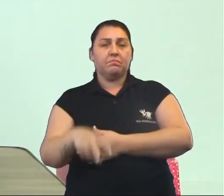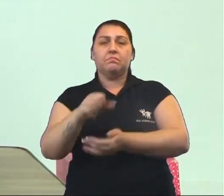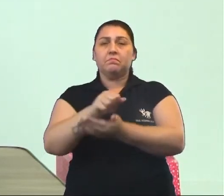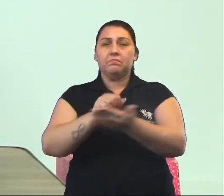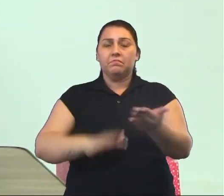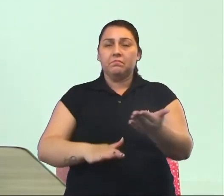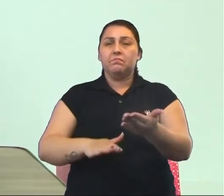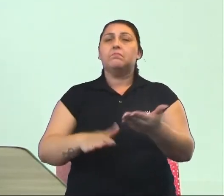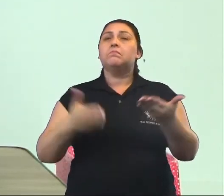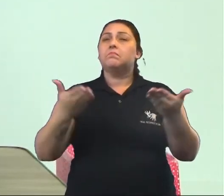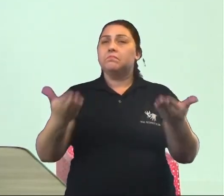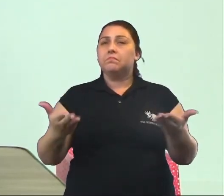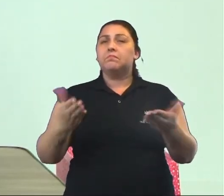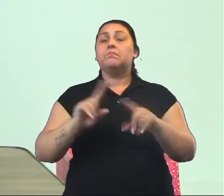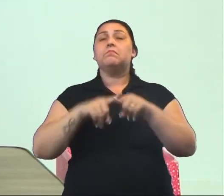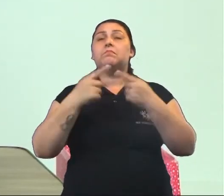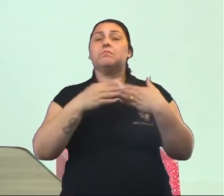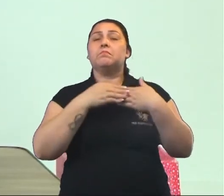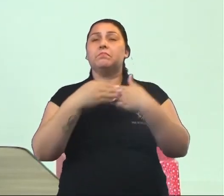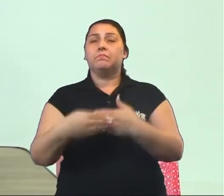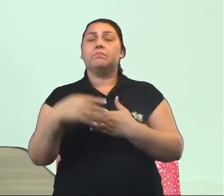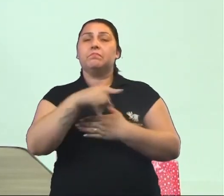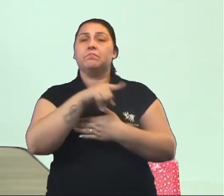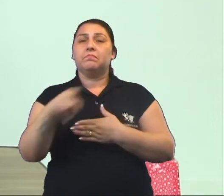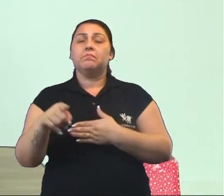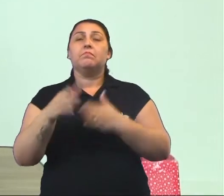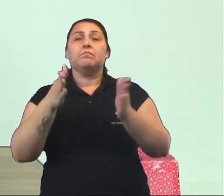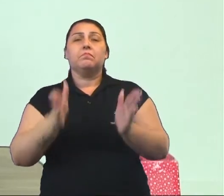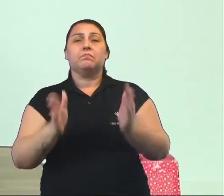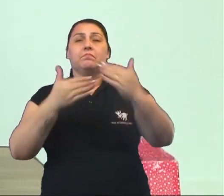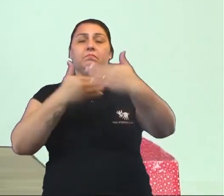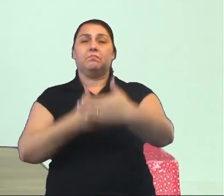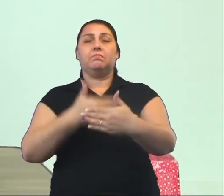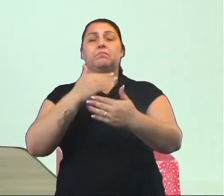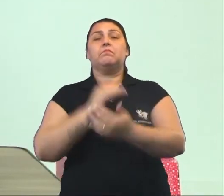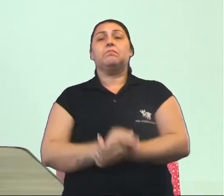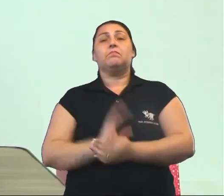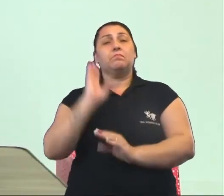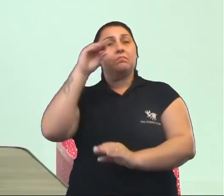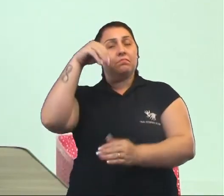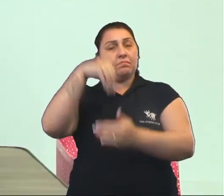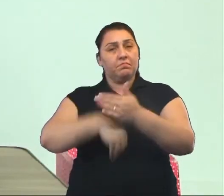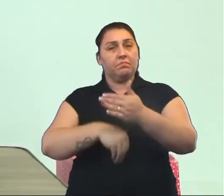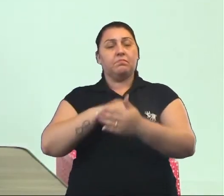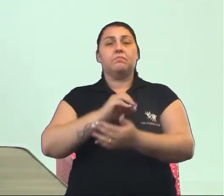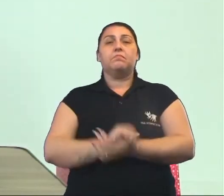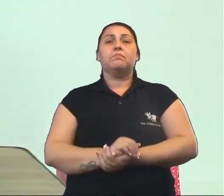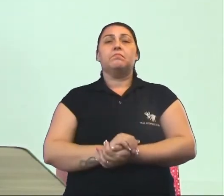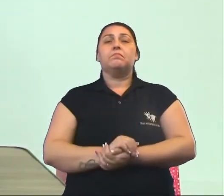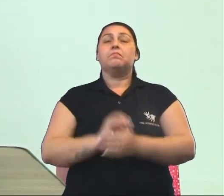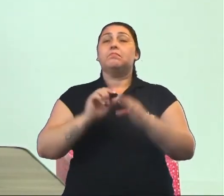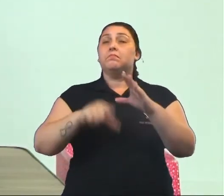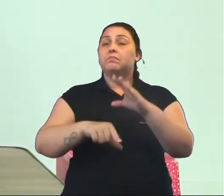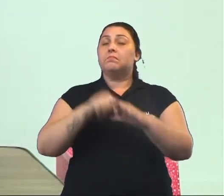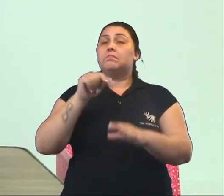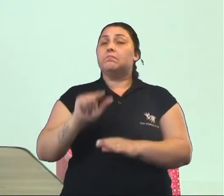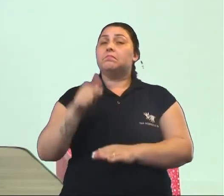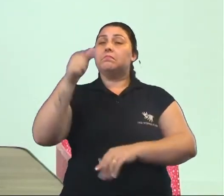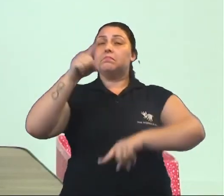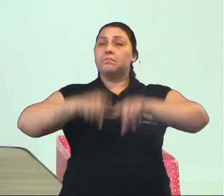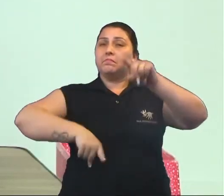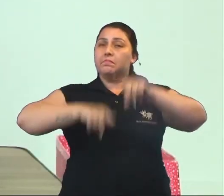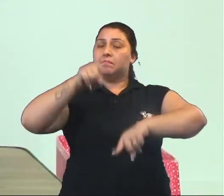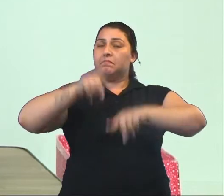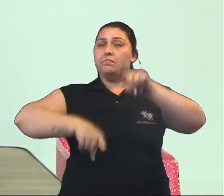exercício ainda pouco. Mas eu trouxe aqui para vocês a nossa caixinha e de dentro dela eu vou tirar outros